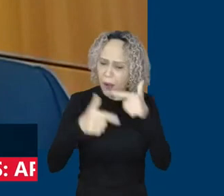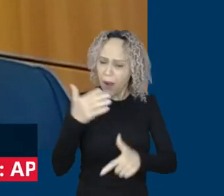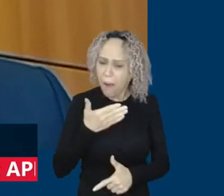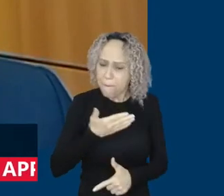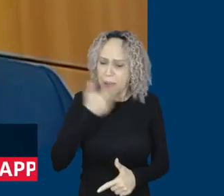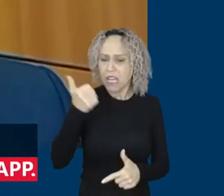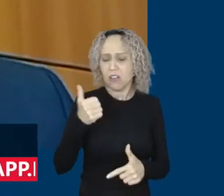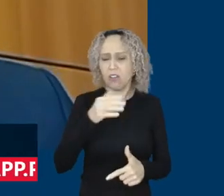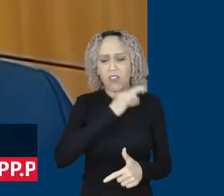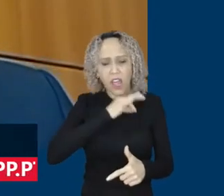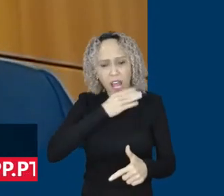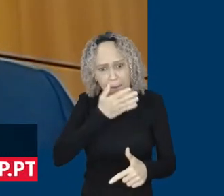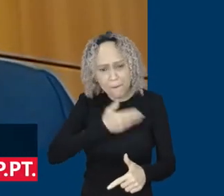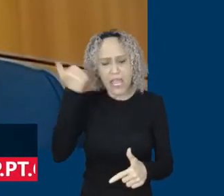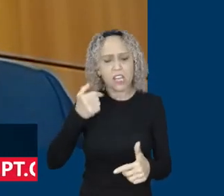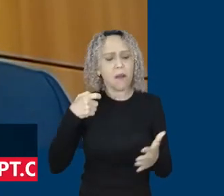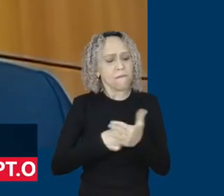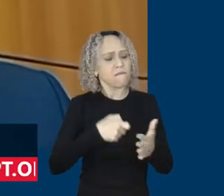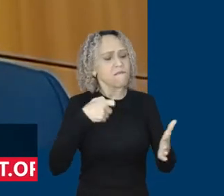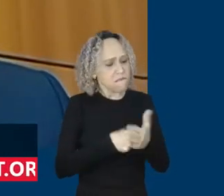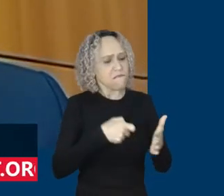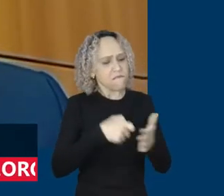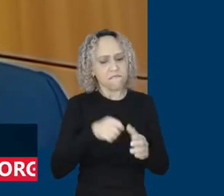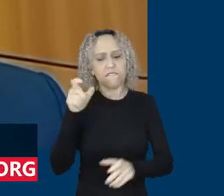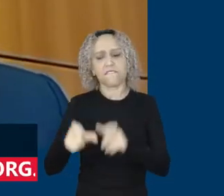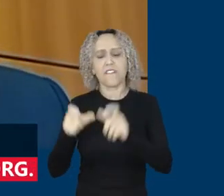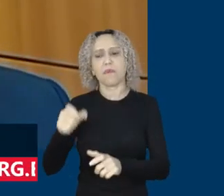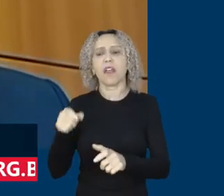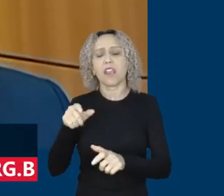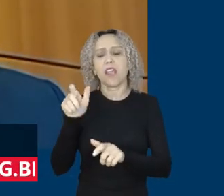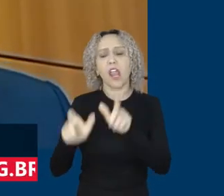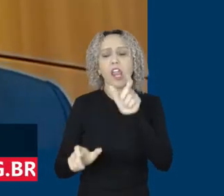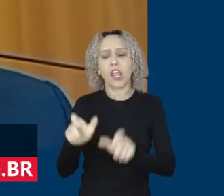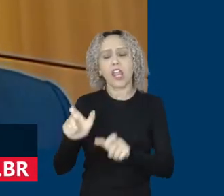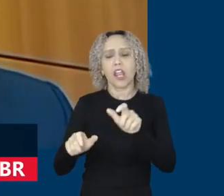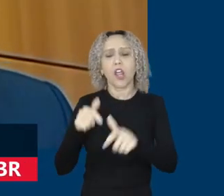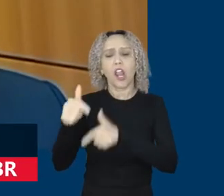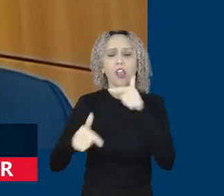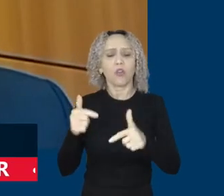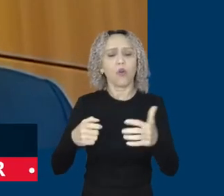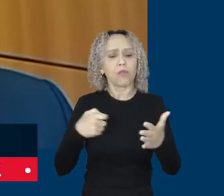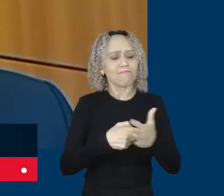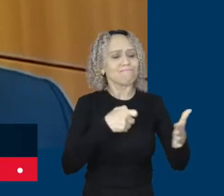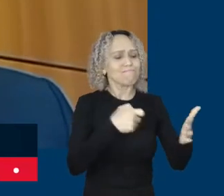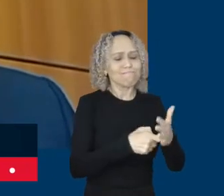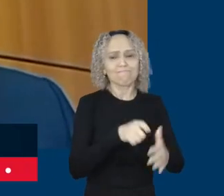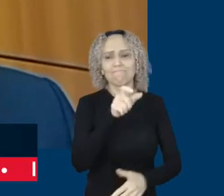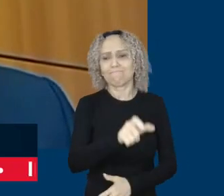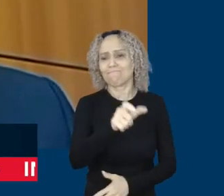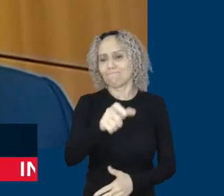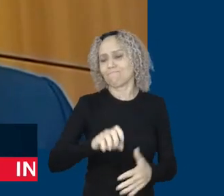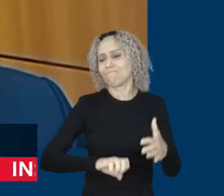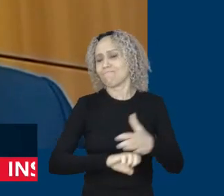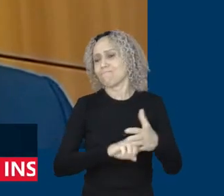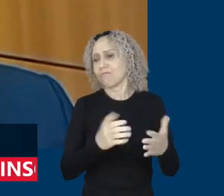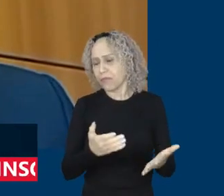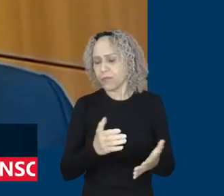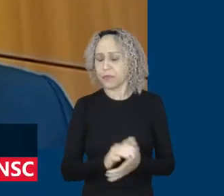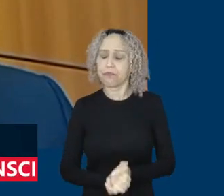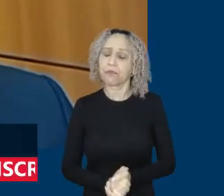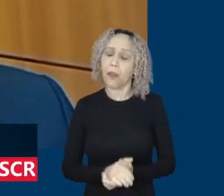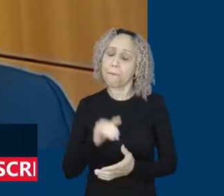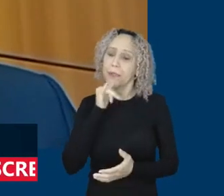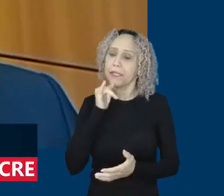de trabalho, refazer o debate do financiamento do movimento sindical. Acabou o imposto sindical